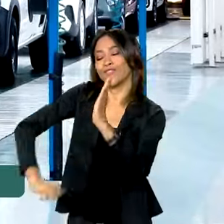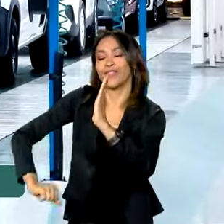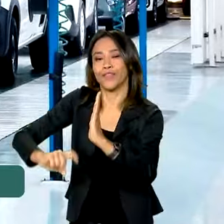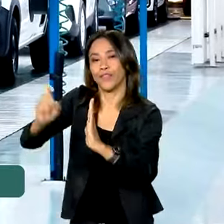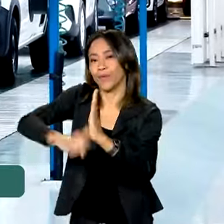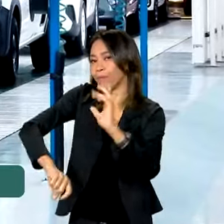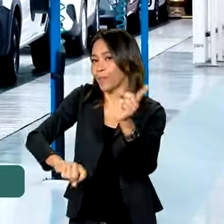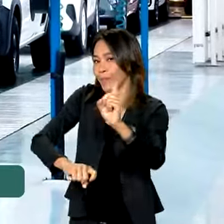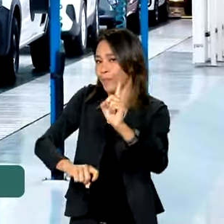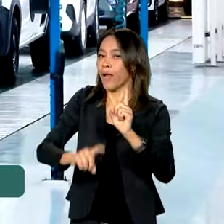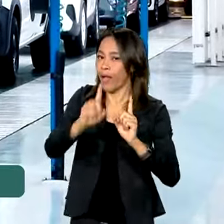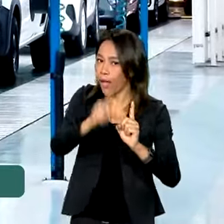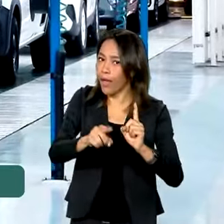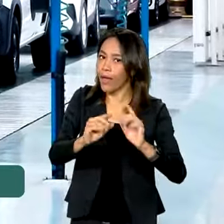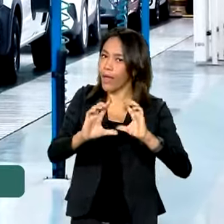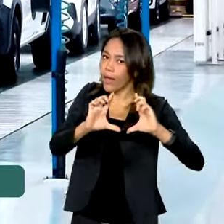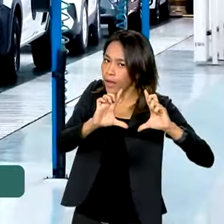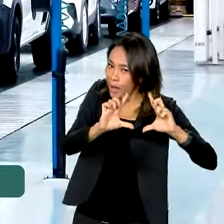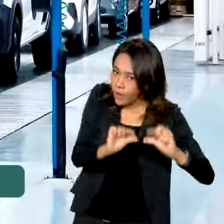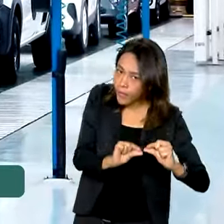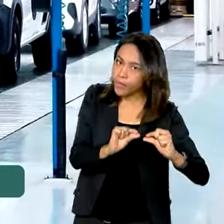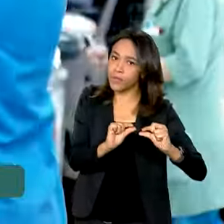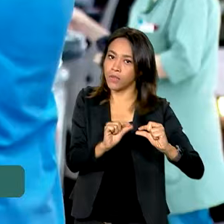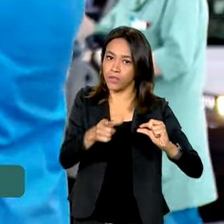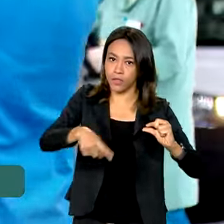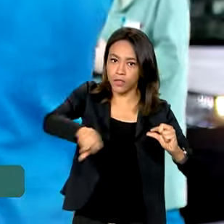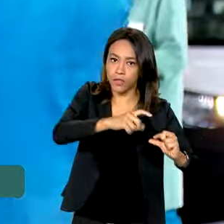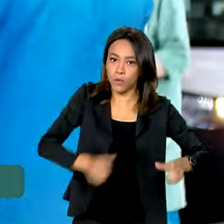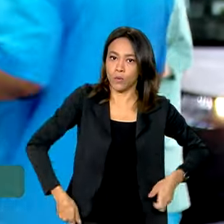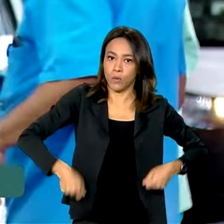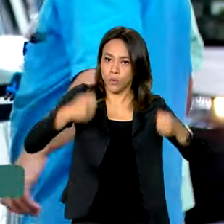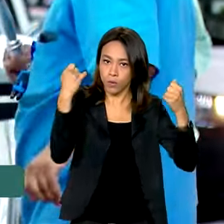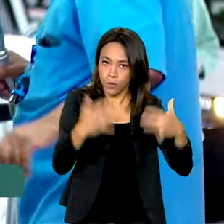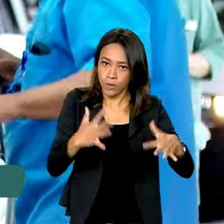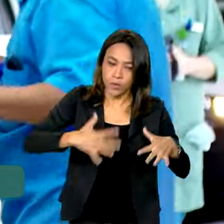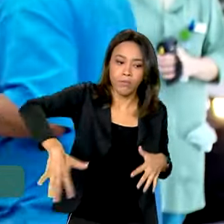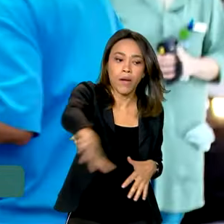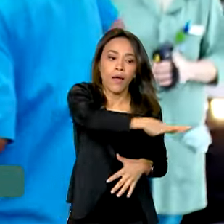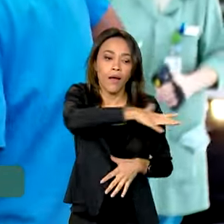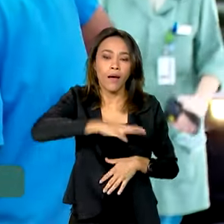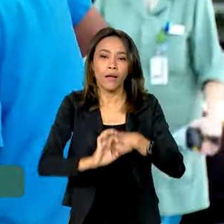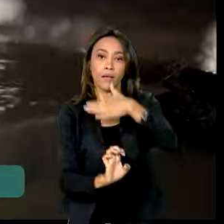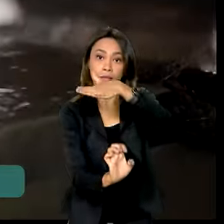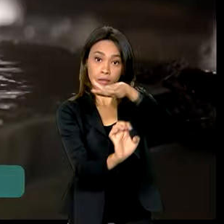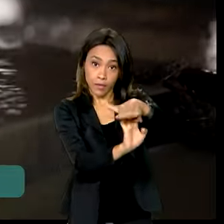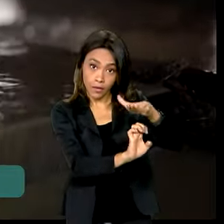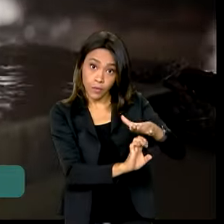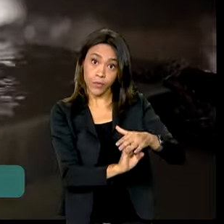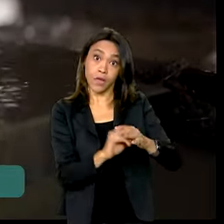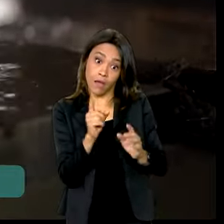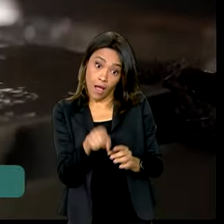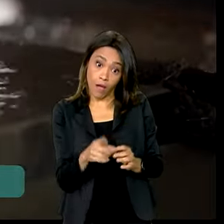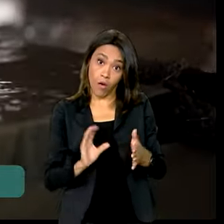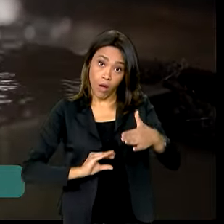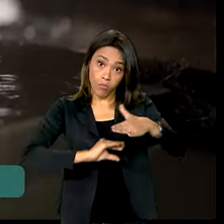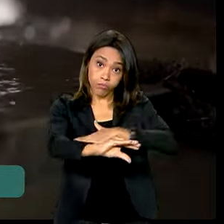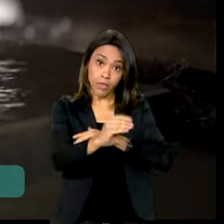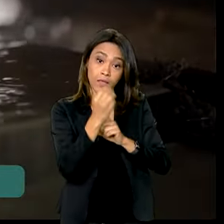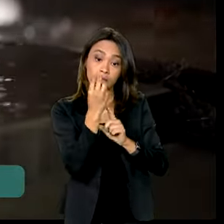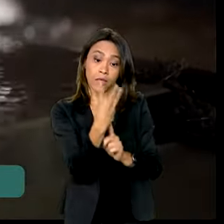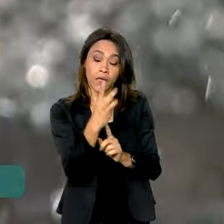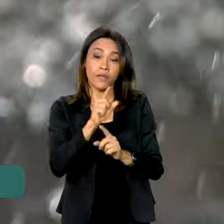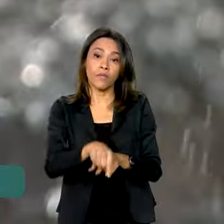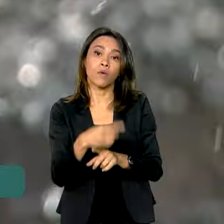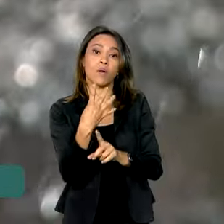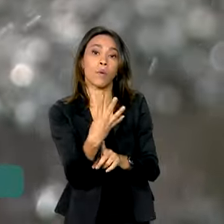de antecipação de um abatimento para o setor industrial. Inicialmente, serão destinados 3,4 bilhões em